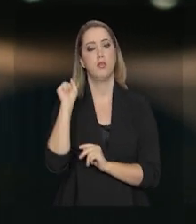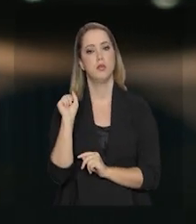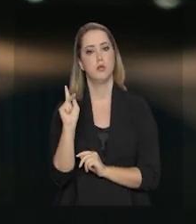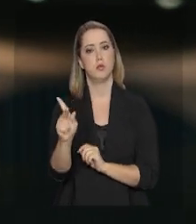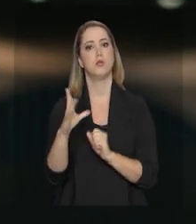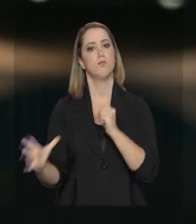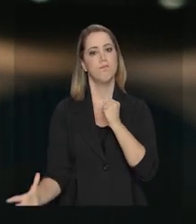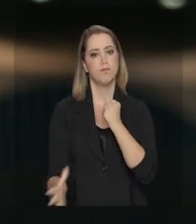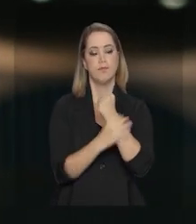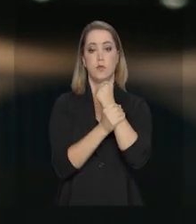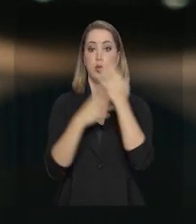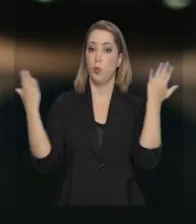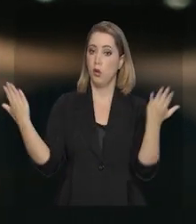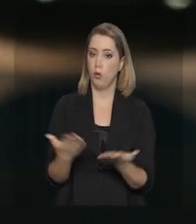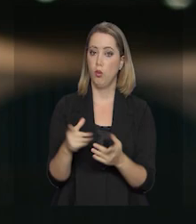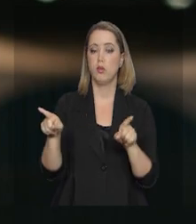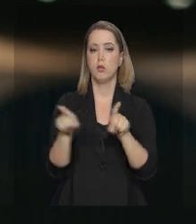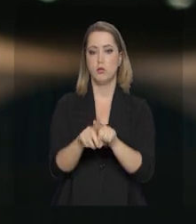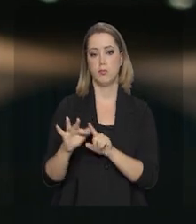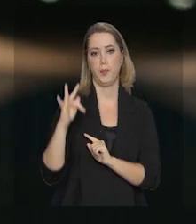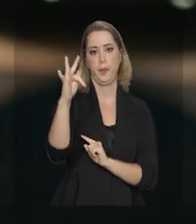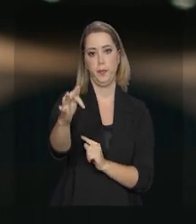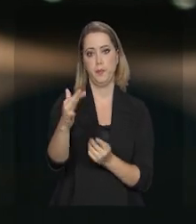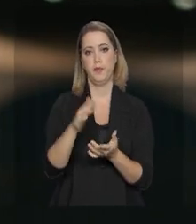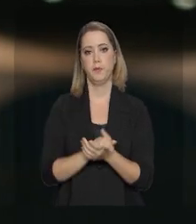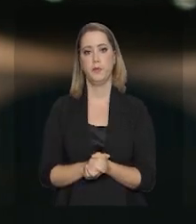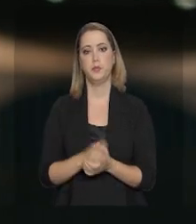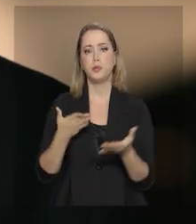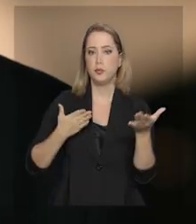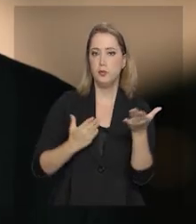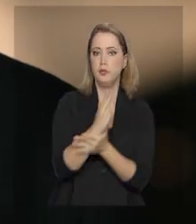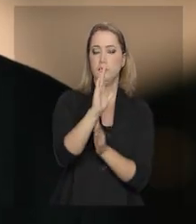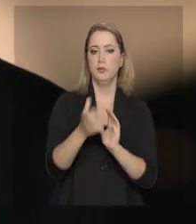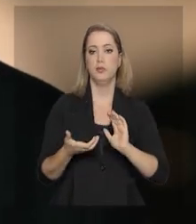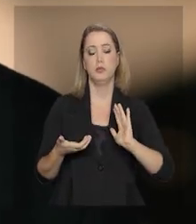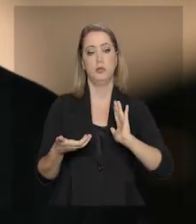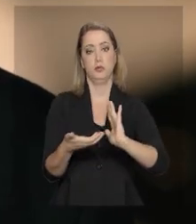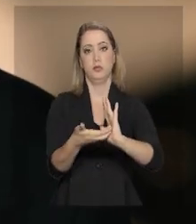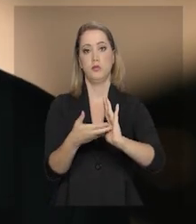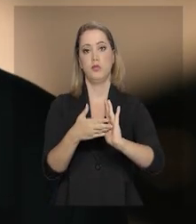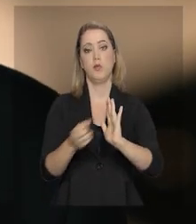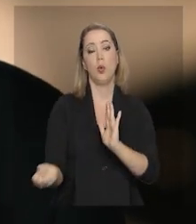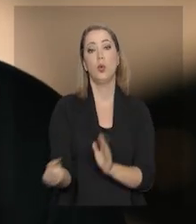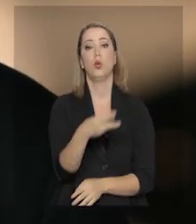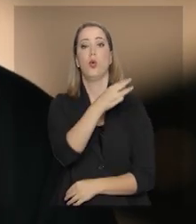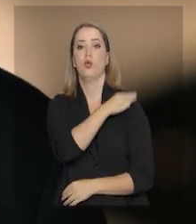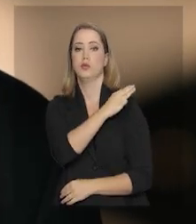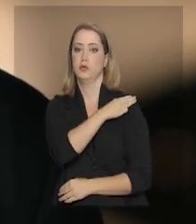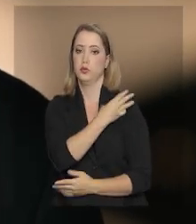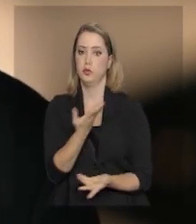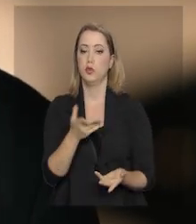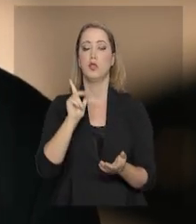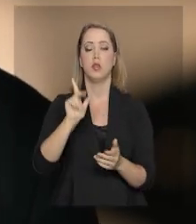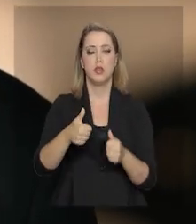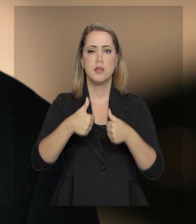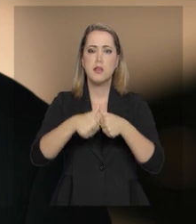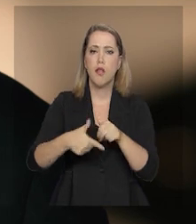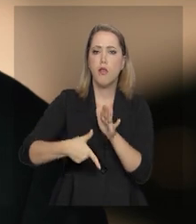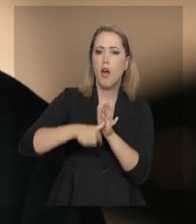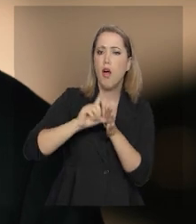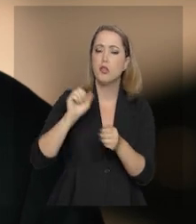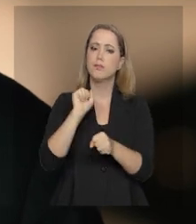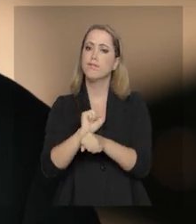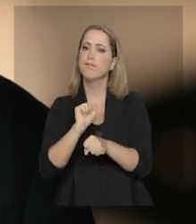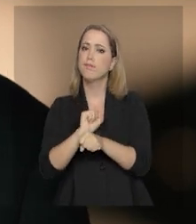sagrada aposentadoria esteja garantida agora e no futuro. Aprovamos na Câmara a reforma do ensino médio que